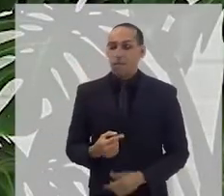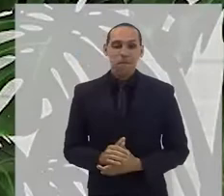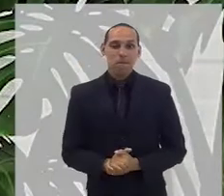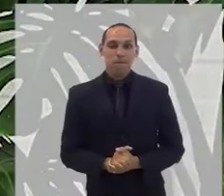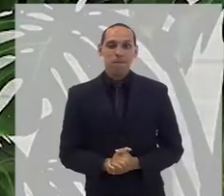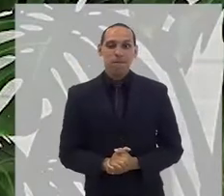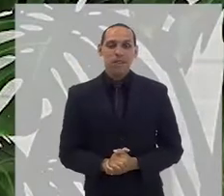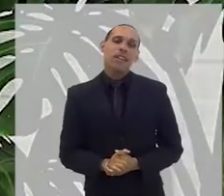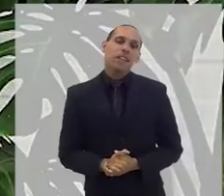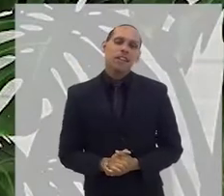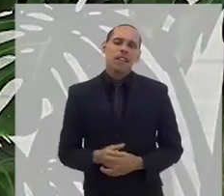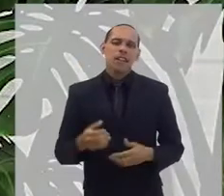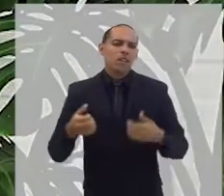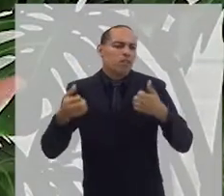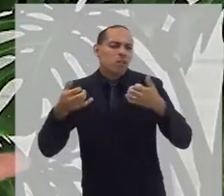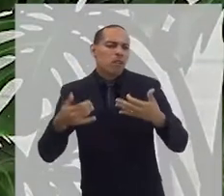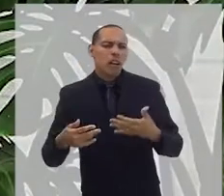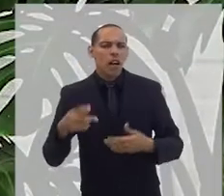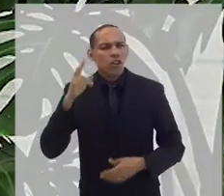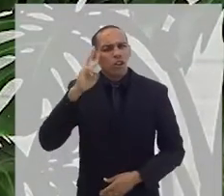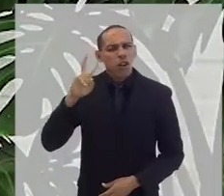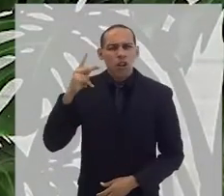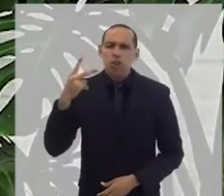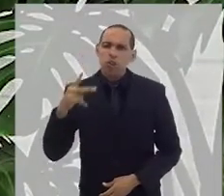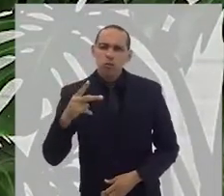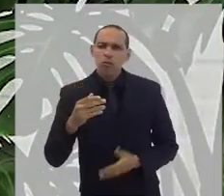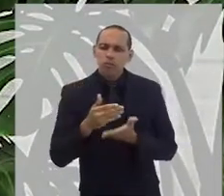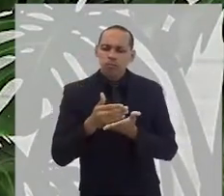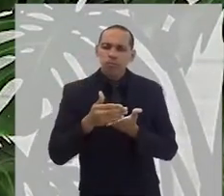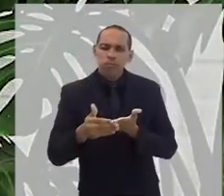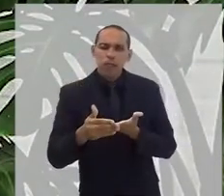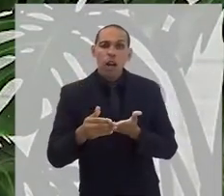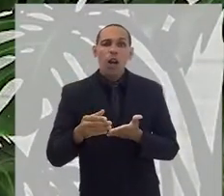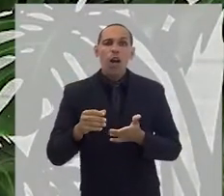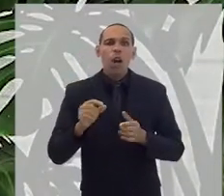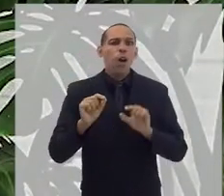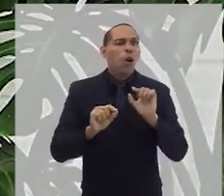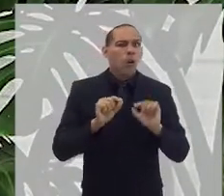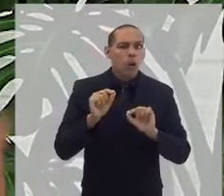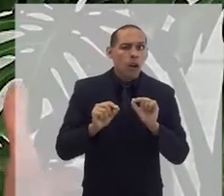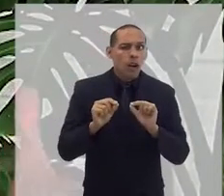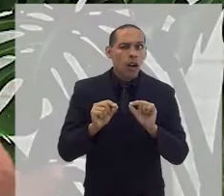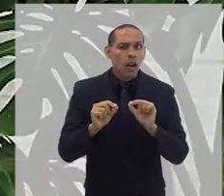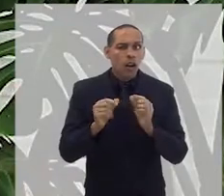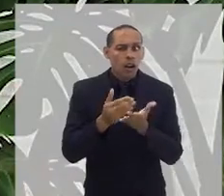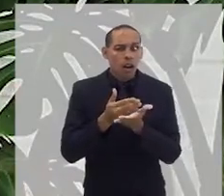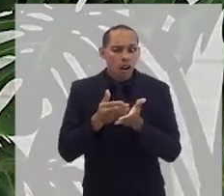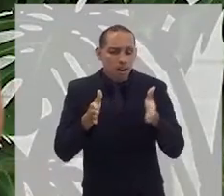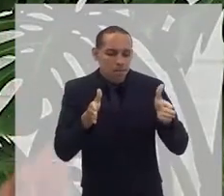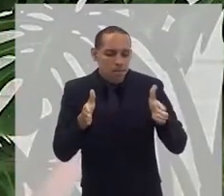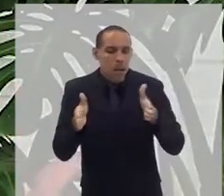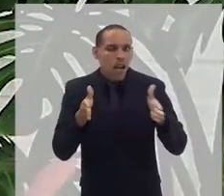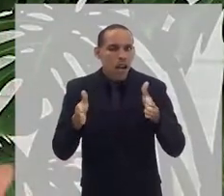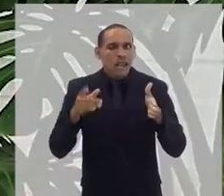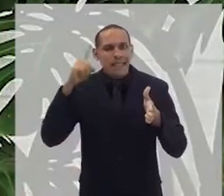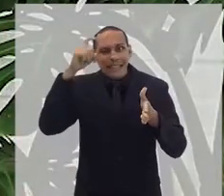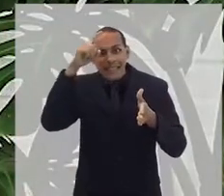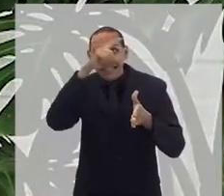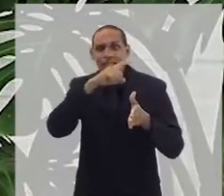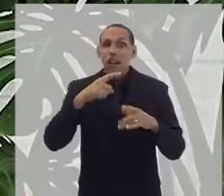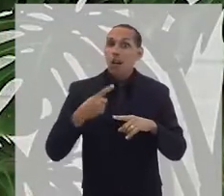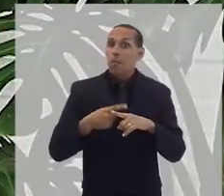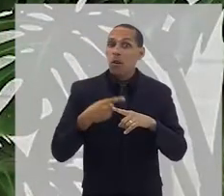Gostaria de contar um pouco da sua história, começando por um episódio complexo, né?